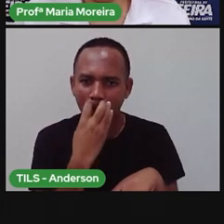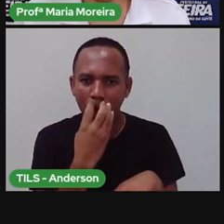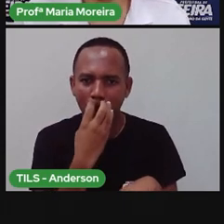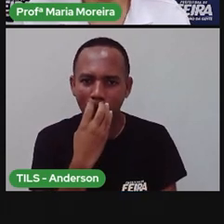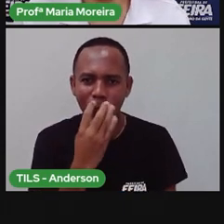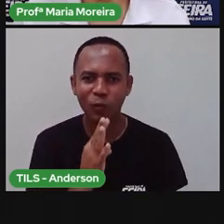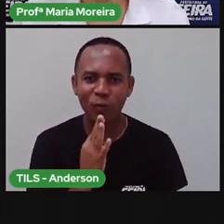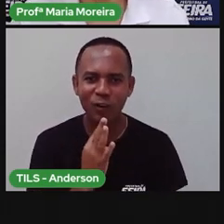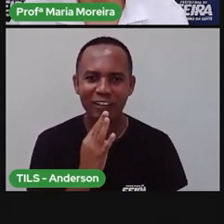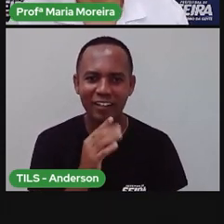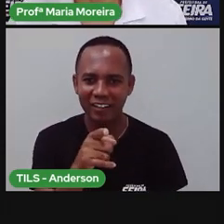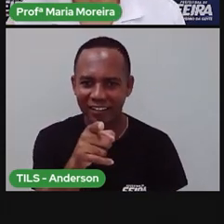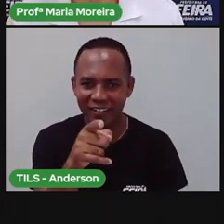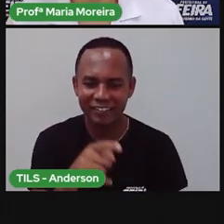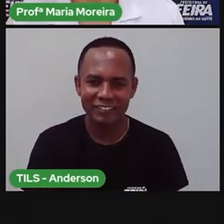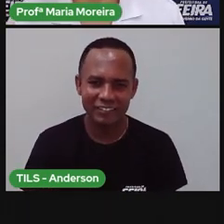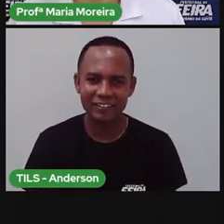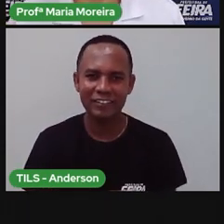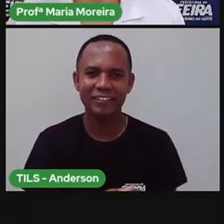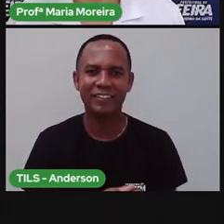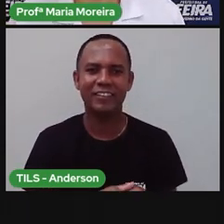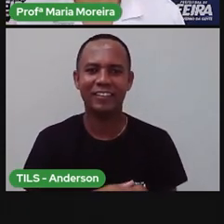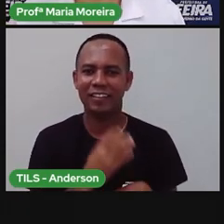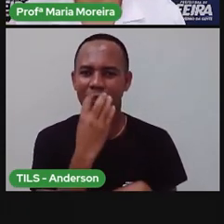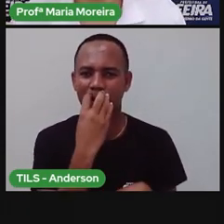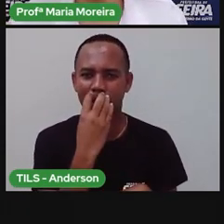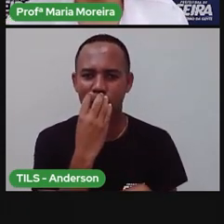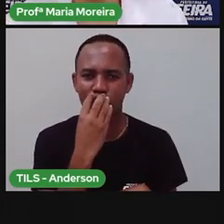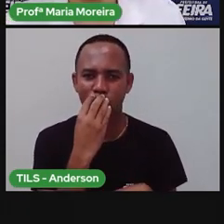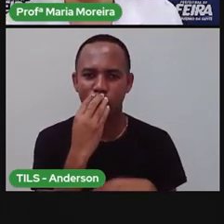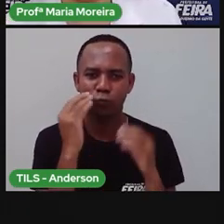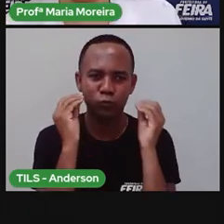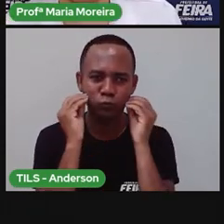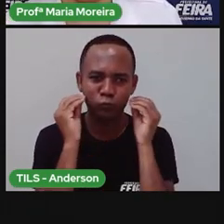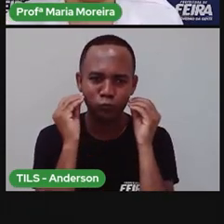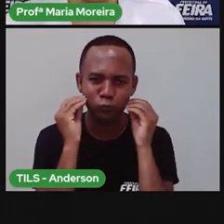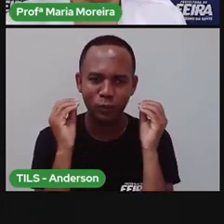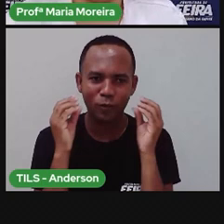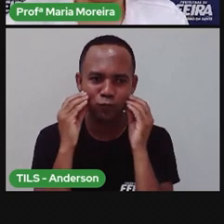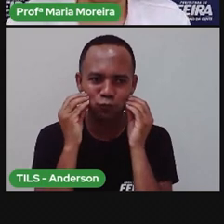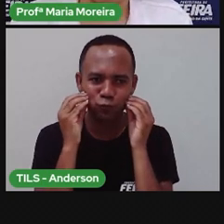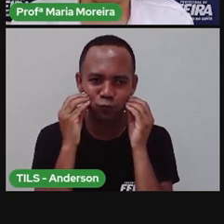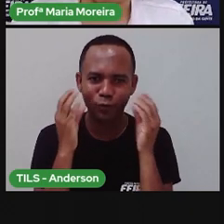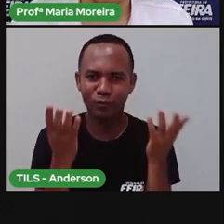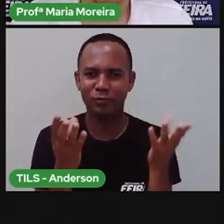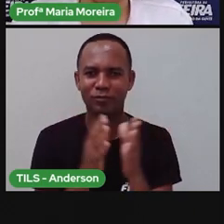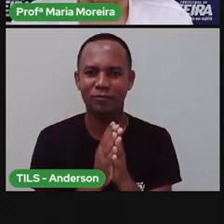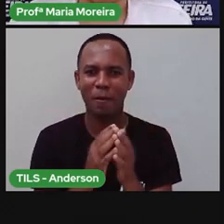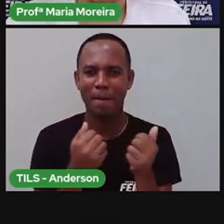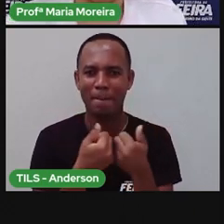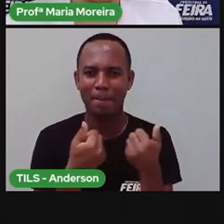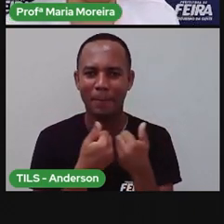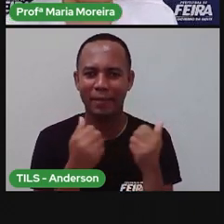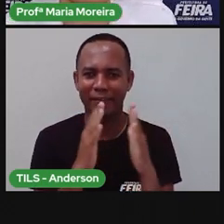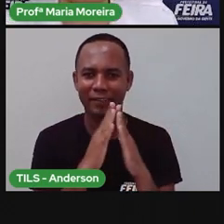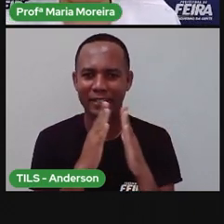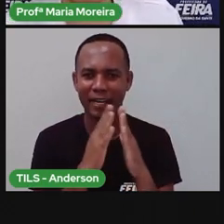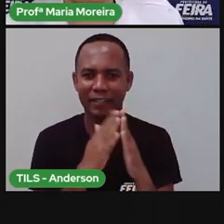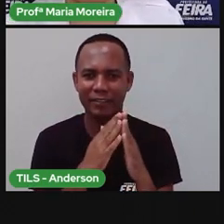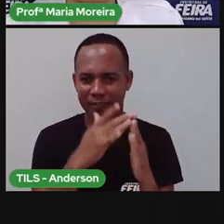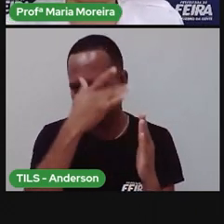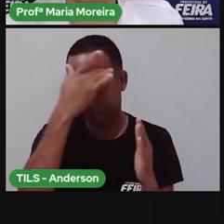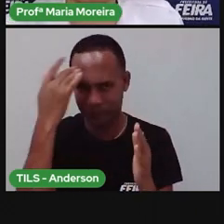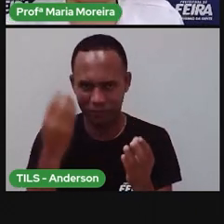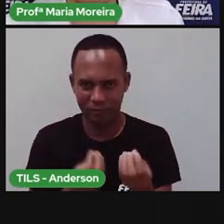O cachorrinho caramelo. Então, o cachorrinho caramelo, né? Fofíssimo. Ele é o quê? Ele vive próximo ao ser humano e é alimentado por quem?